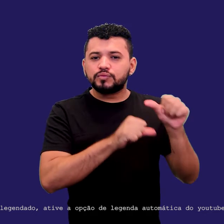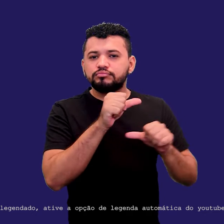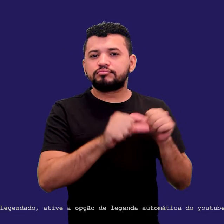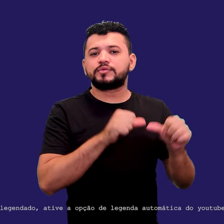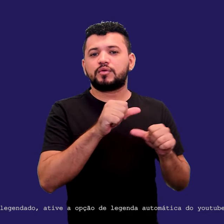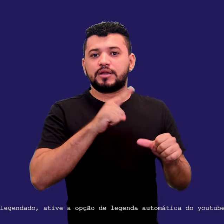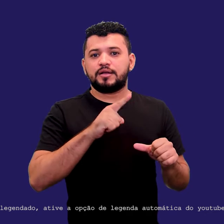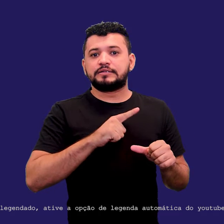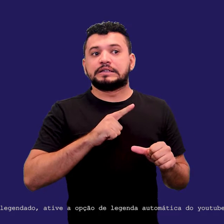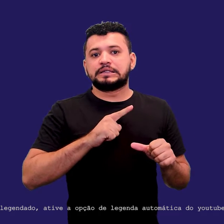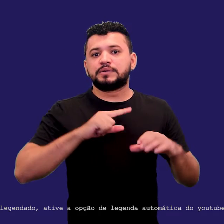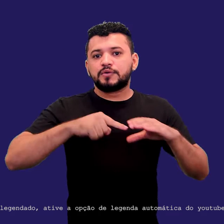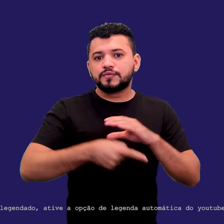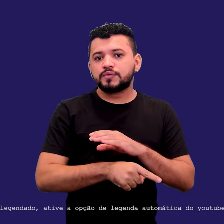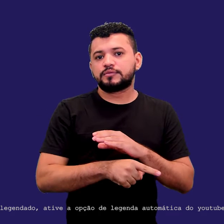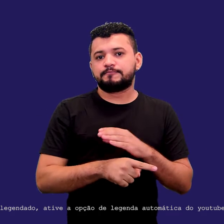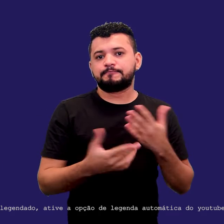intensa, né? Que a gente poderia colocar.